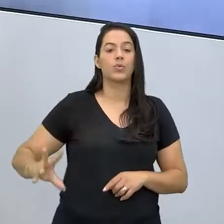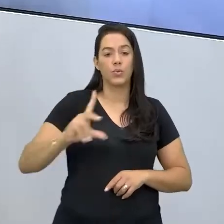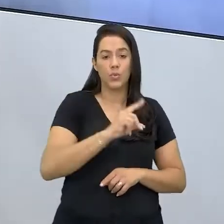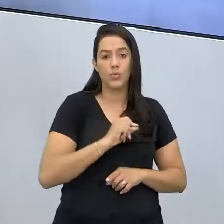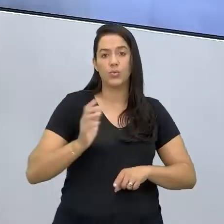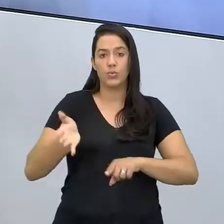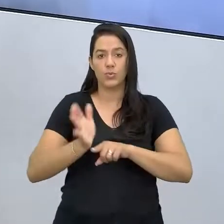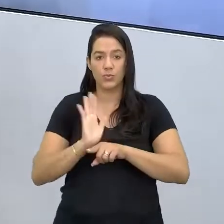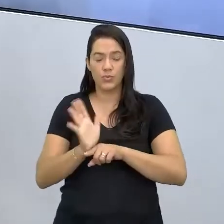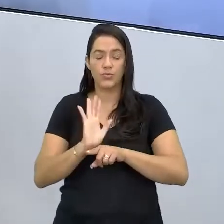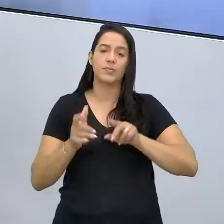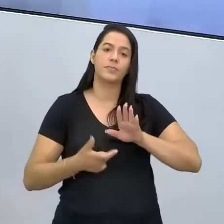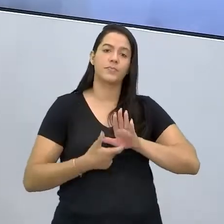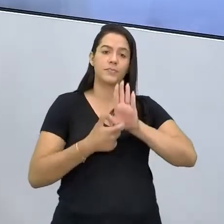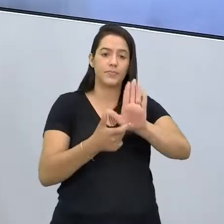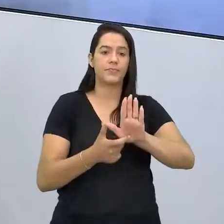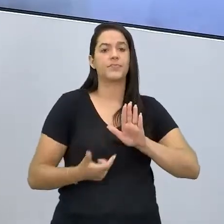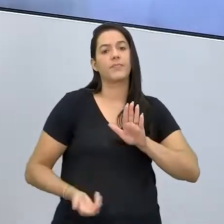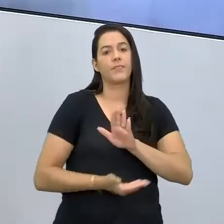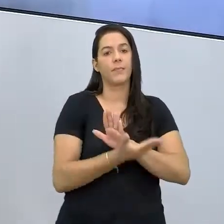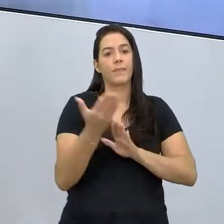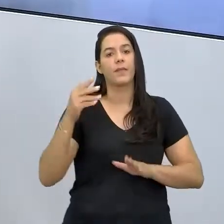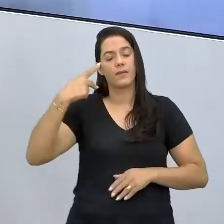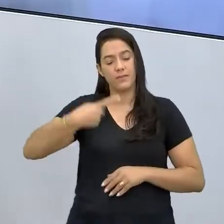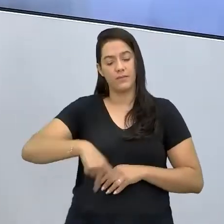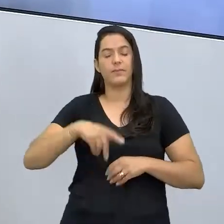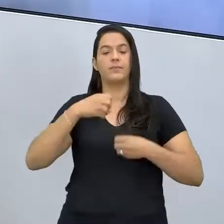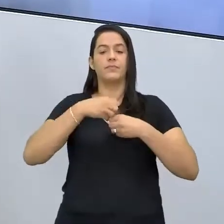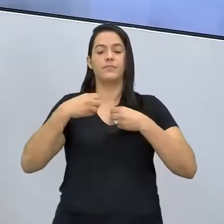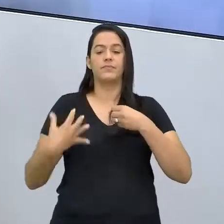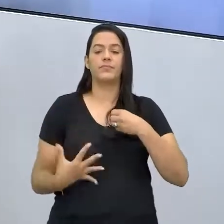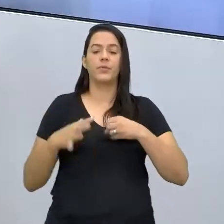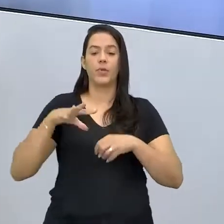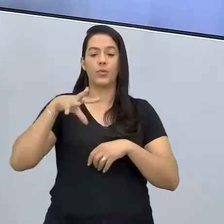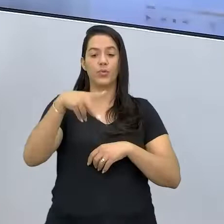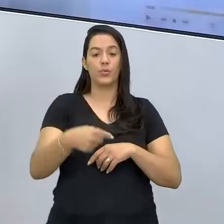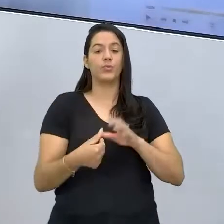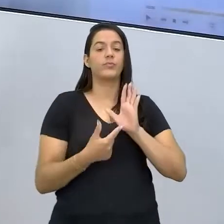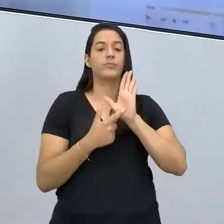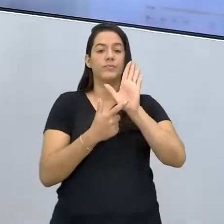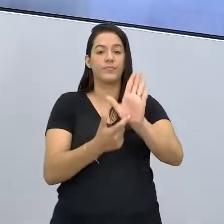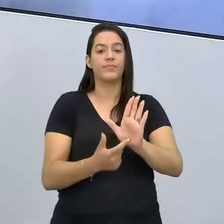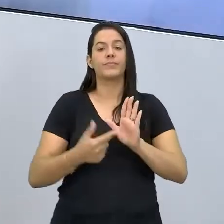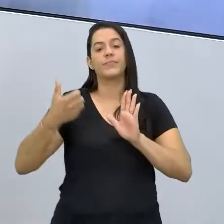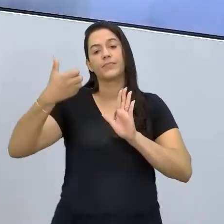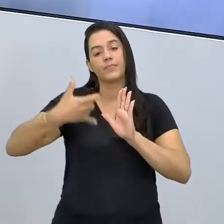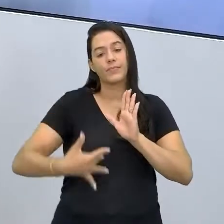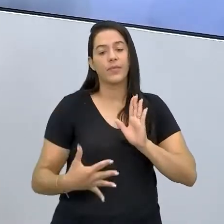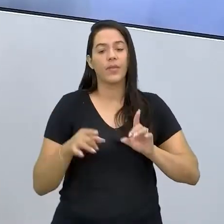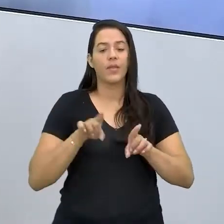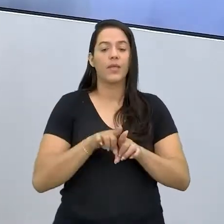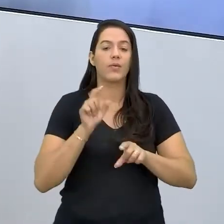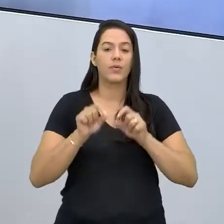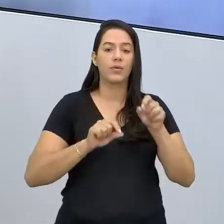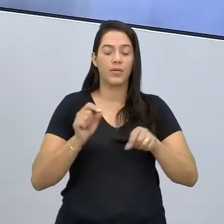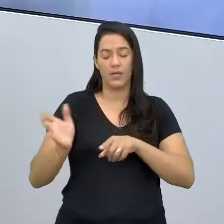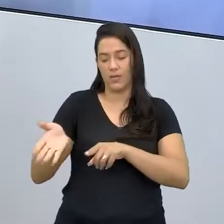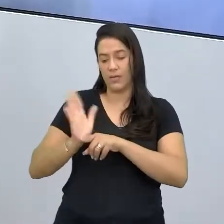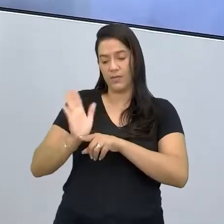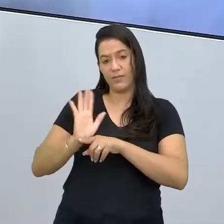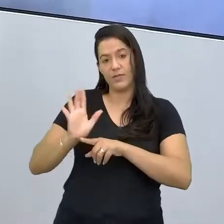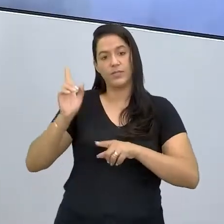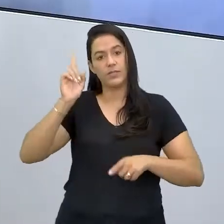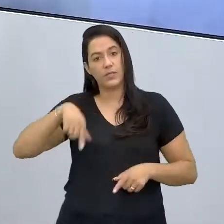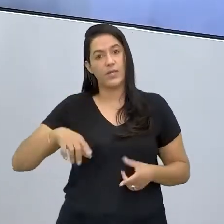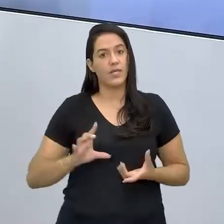que são apresentados nesse componente, né, todos os vídeos apresentados nesse componente são vídeos que são